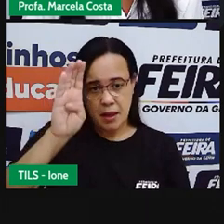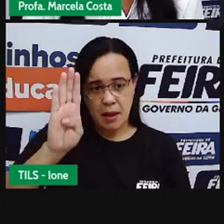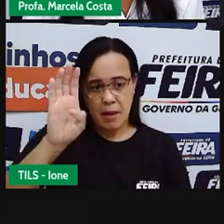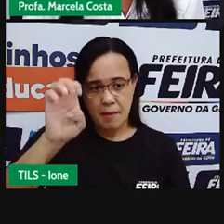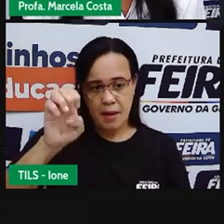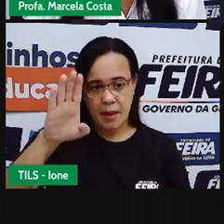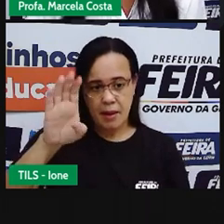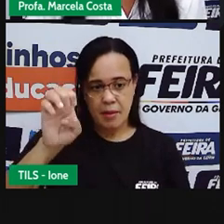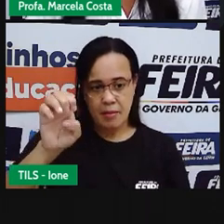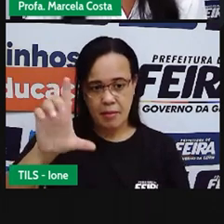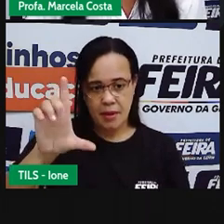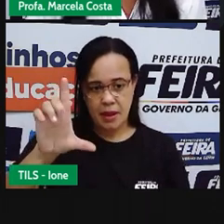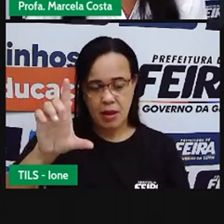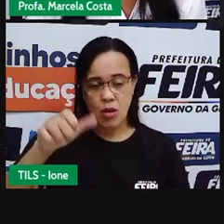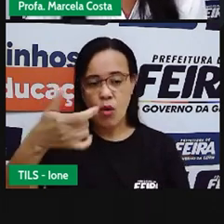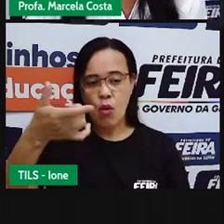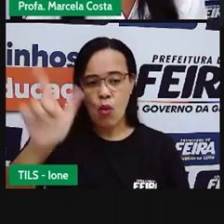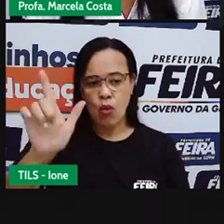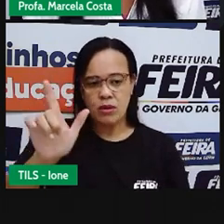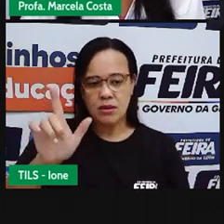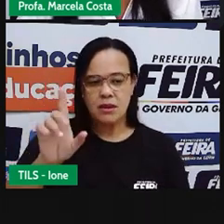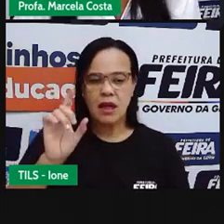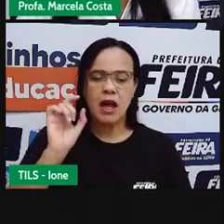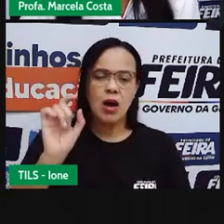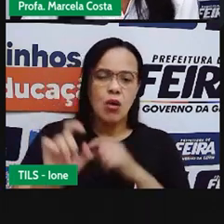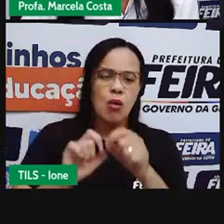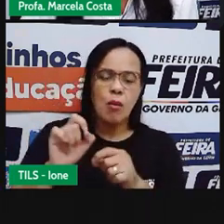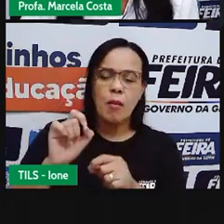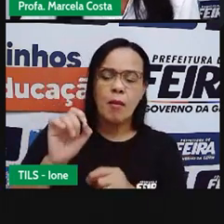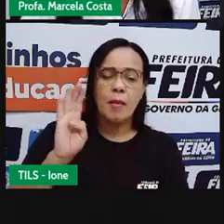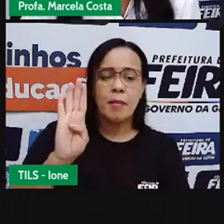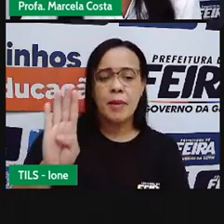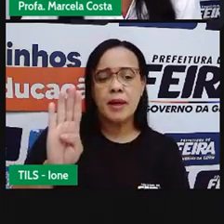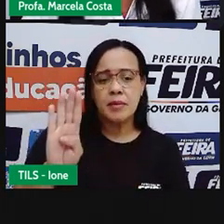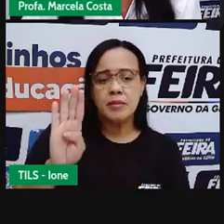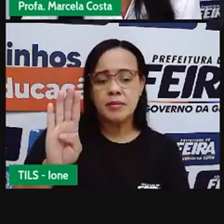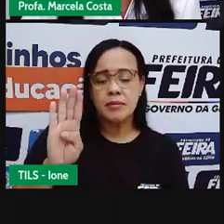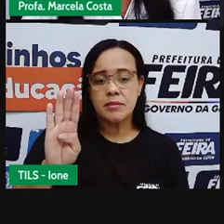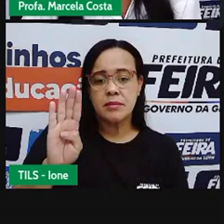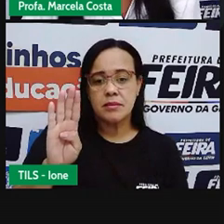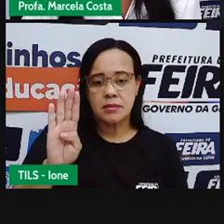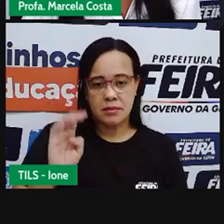Diz Aí Uma outra Palavra Que Tá Aqui No Travalinho Que Começa Com a letra B